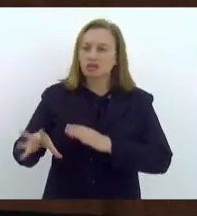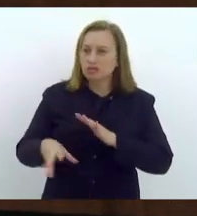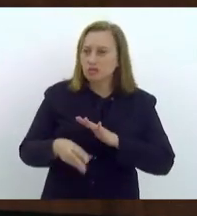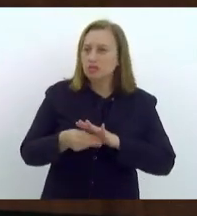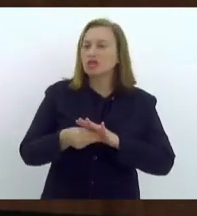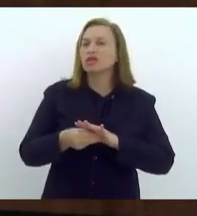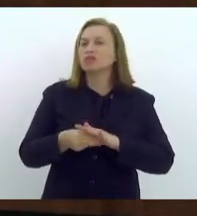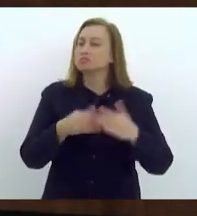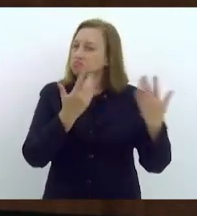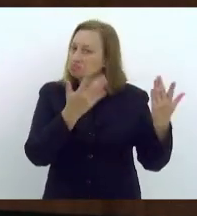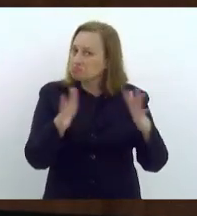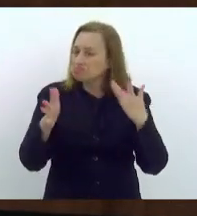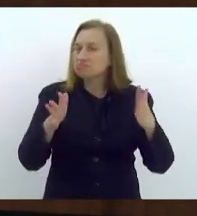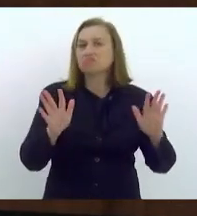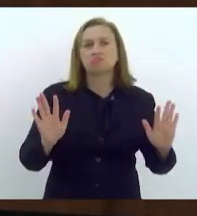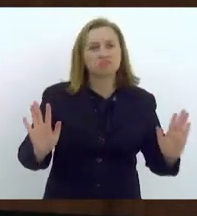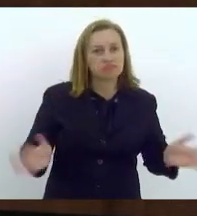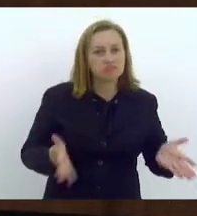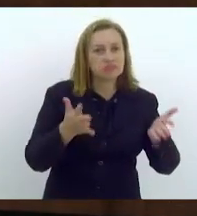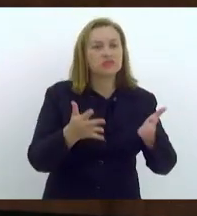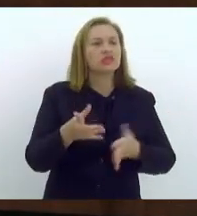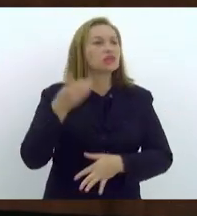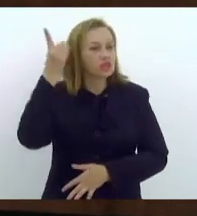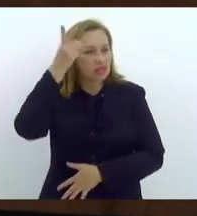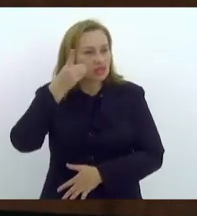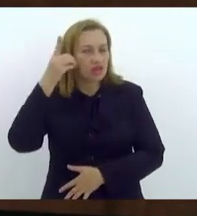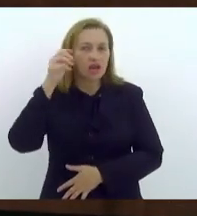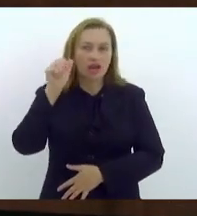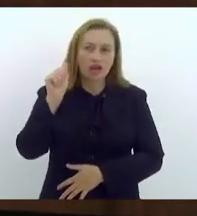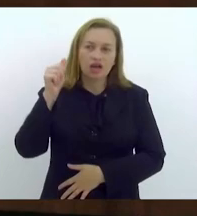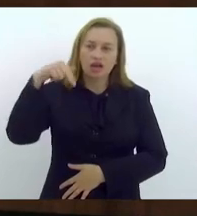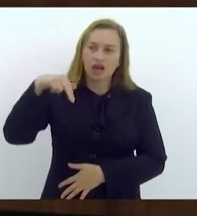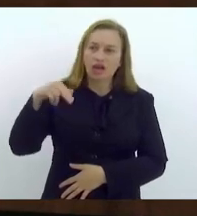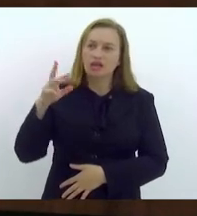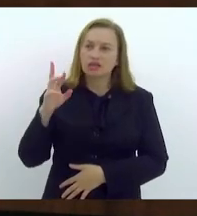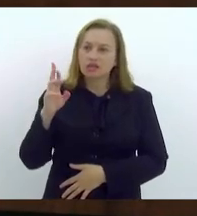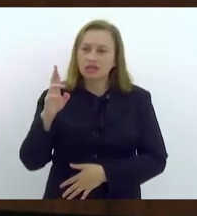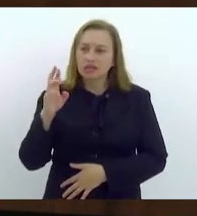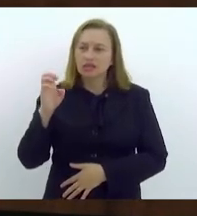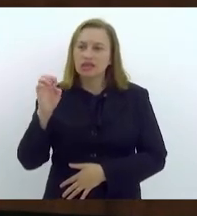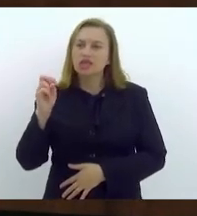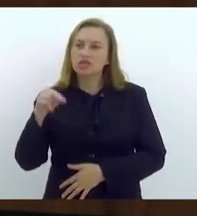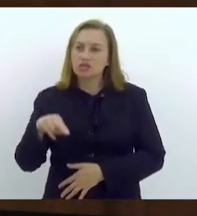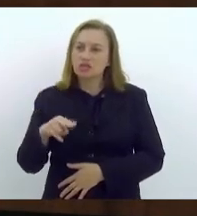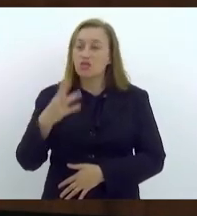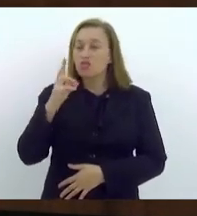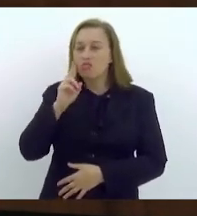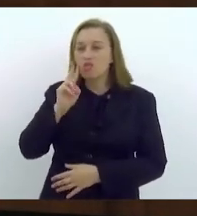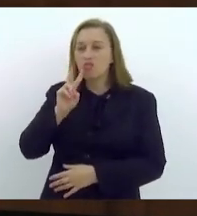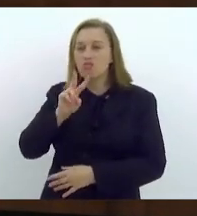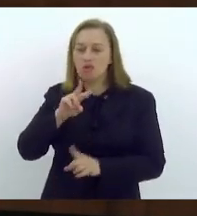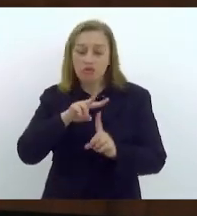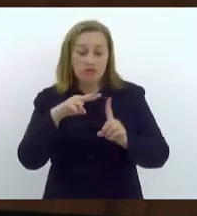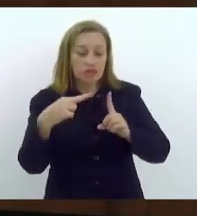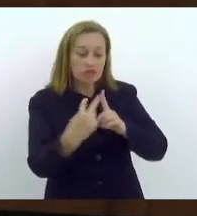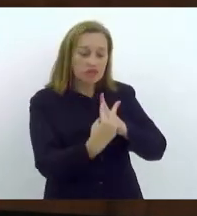elogiando a iniciativa do deputado Anderson, que é apenas um lugar de uma tentativa de um